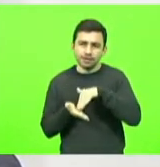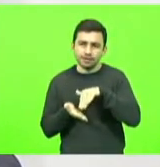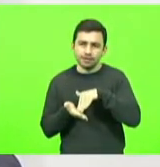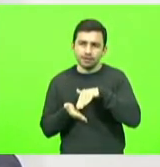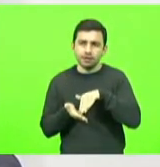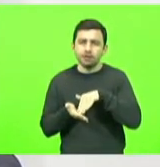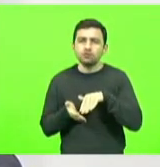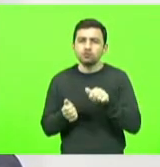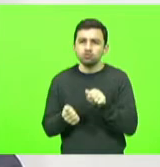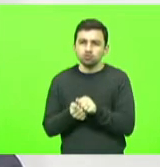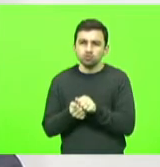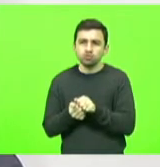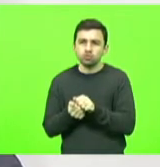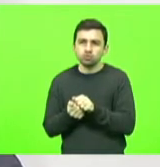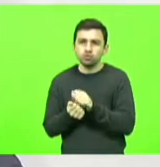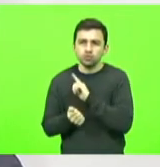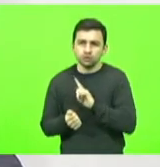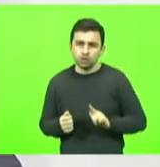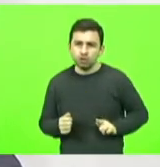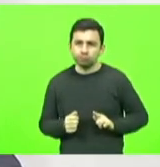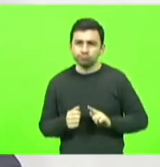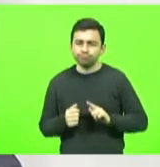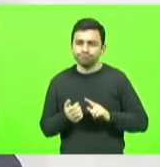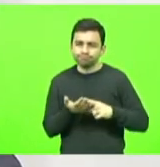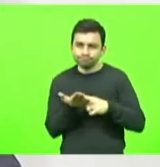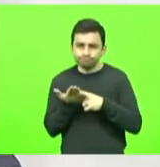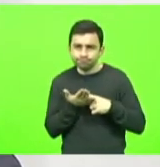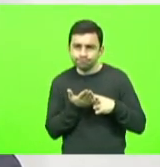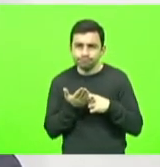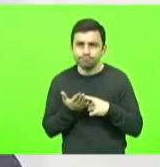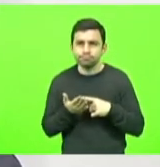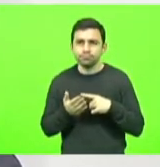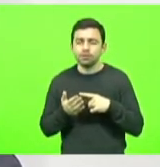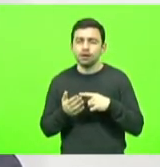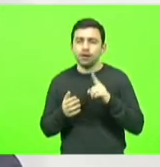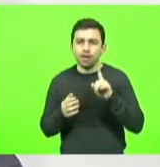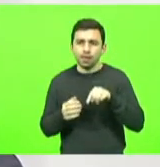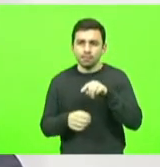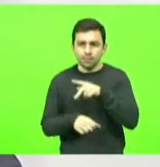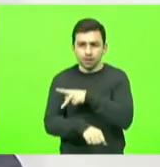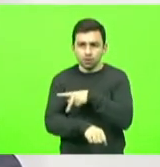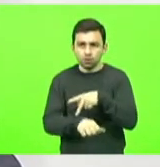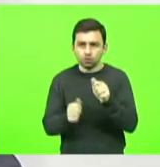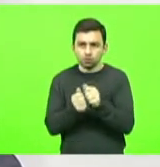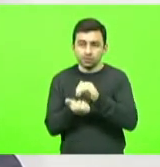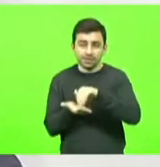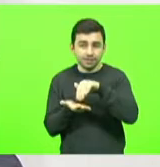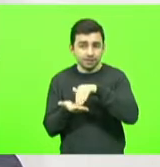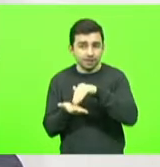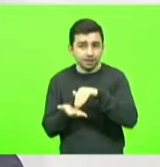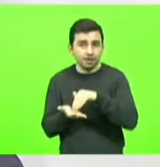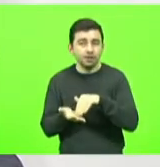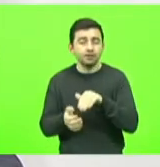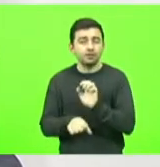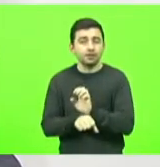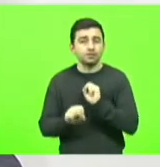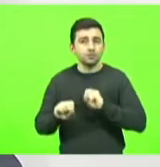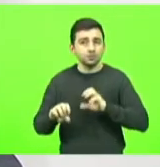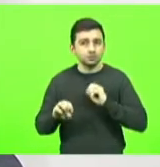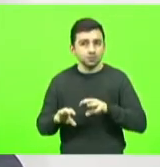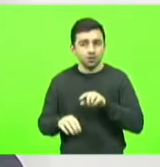cooperação pedagógica com a Secretaria do Estado da Educação e visa